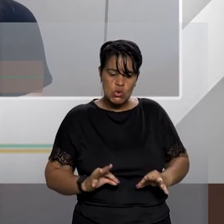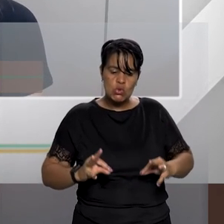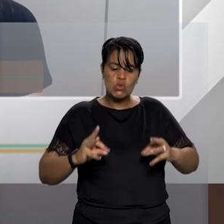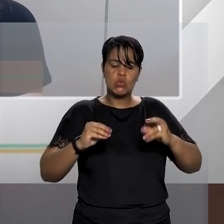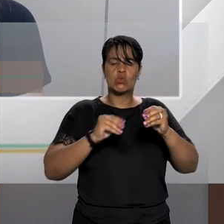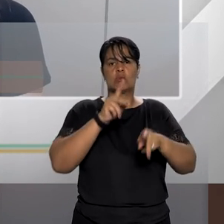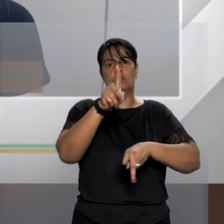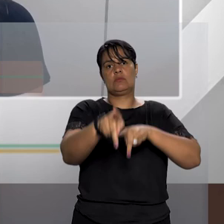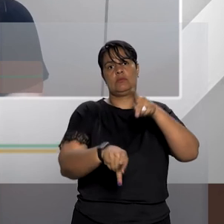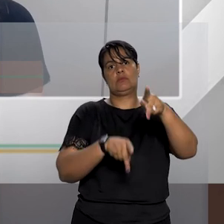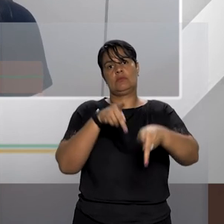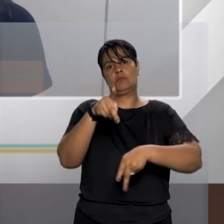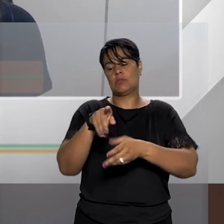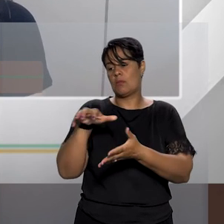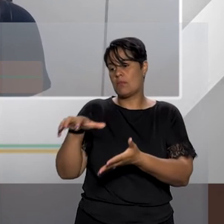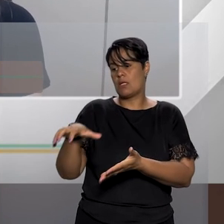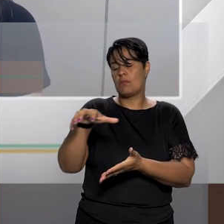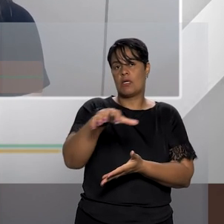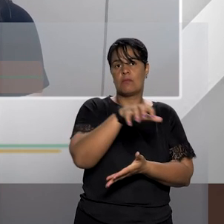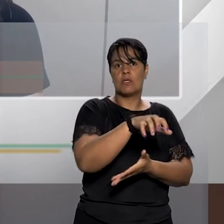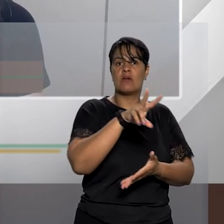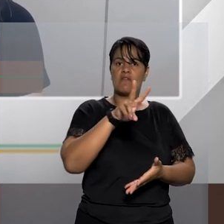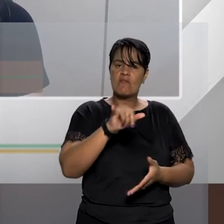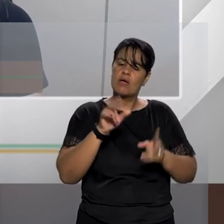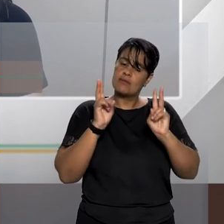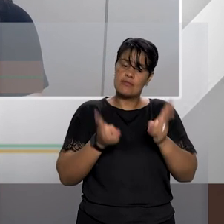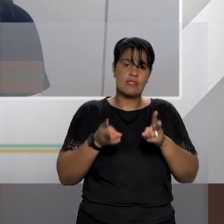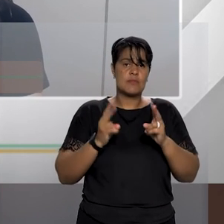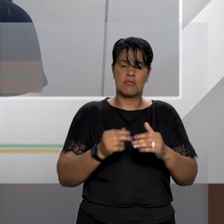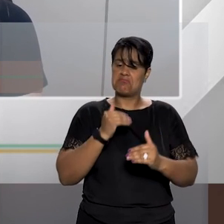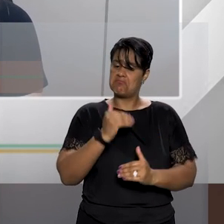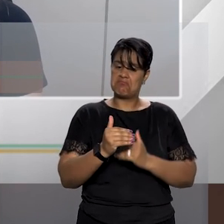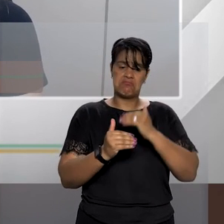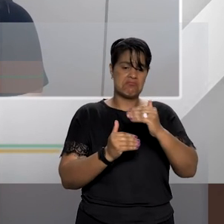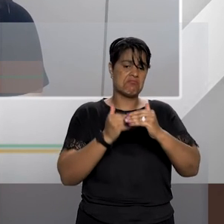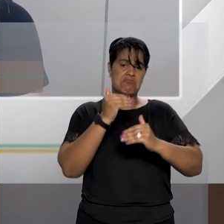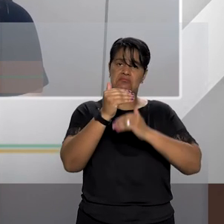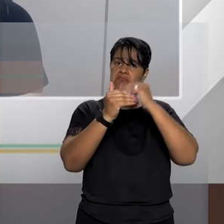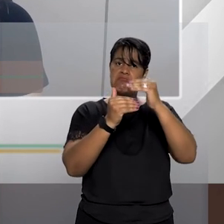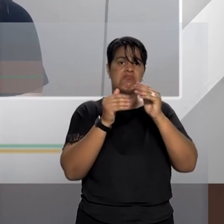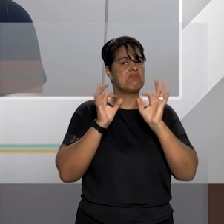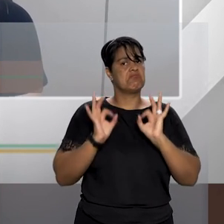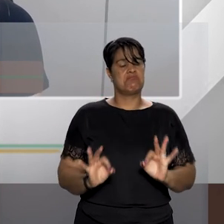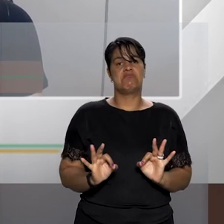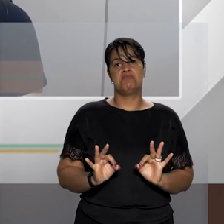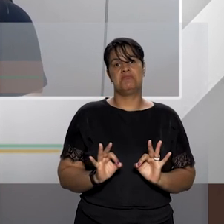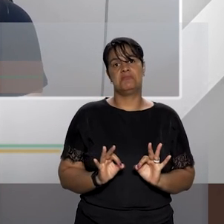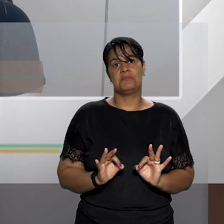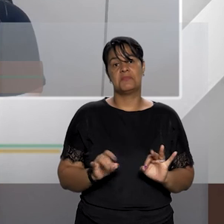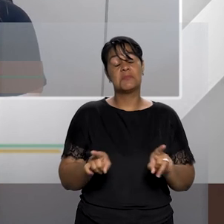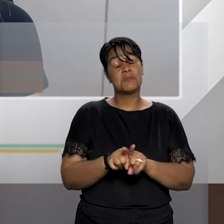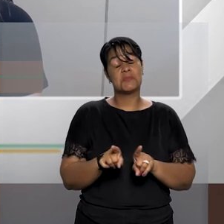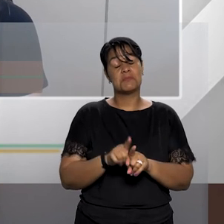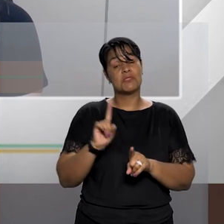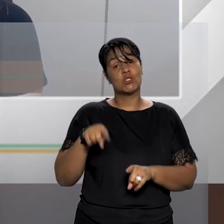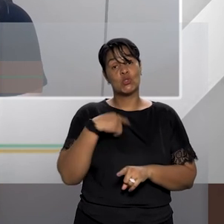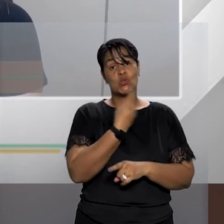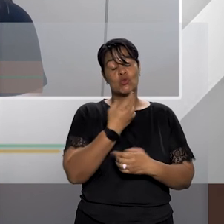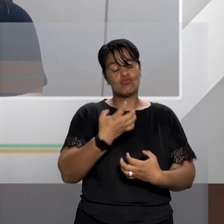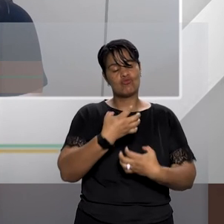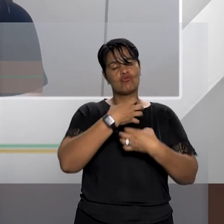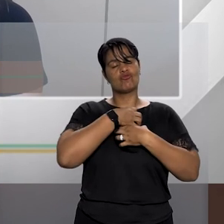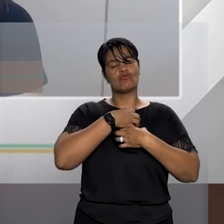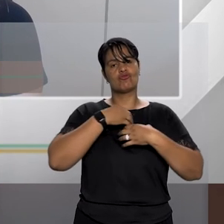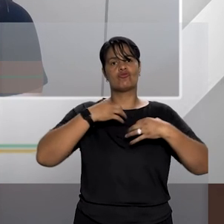e isso certamente irá incrementar cada vez mais a nossa visão de mundo e a nossa condição humana no